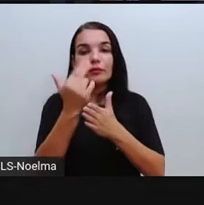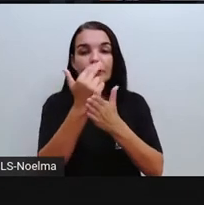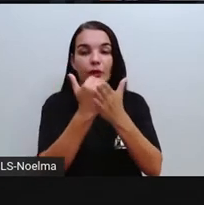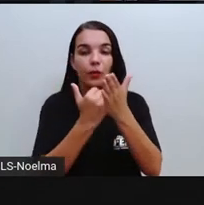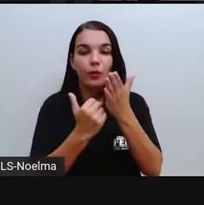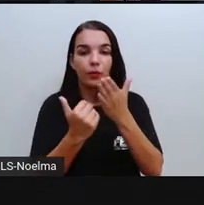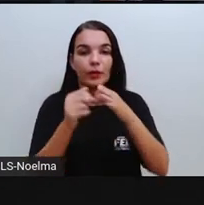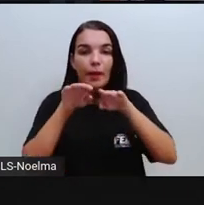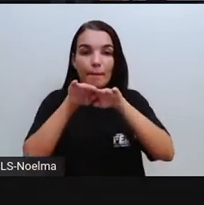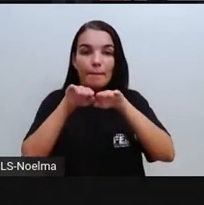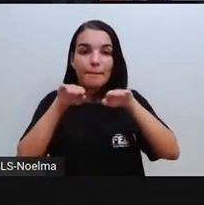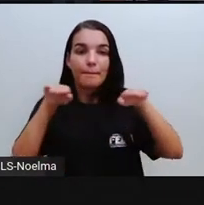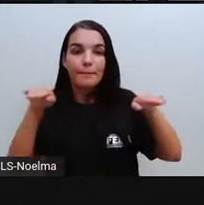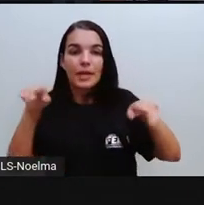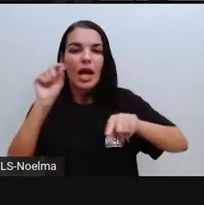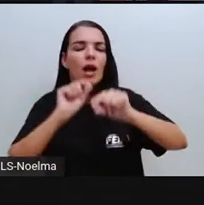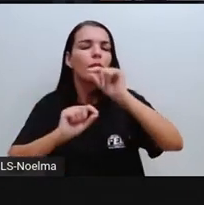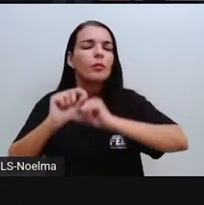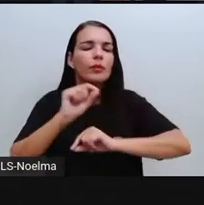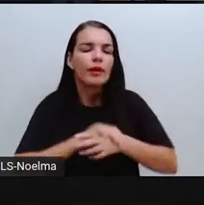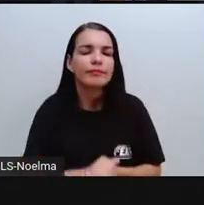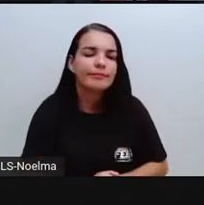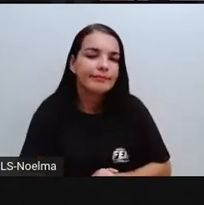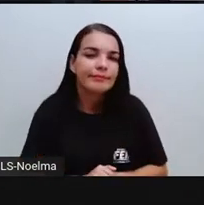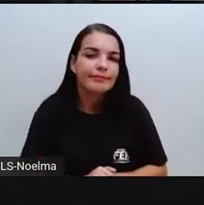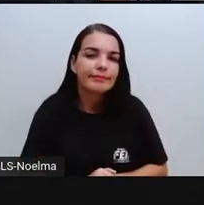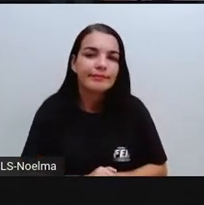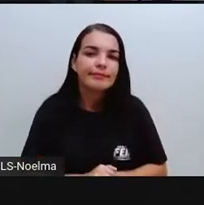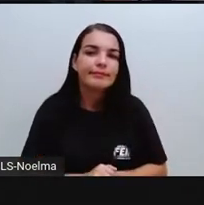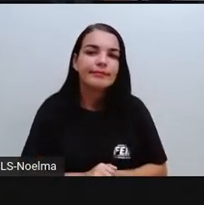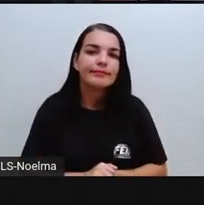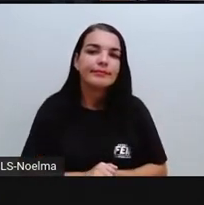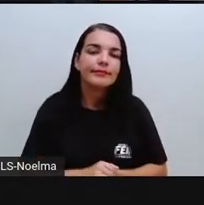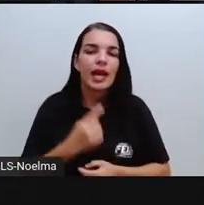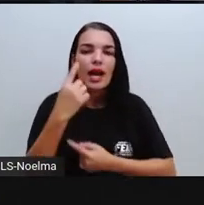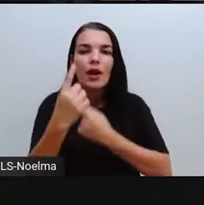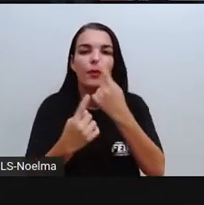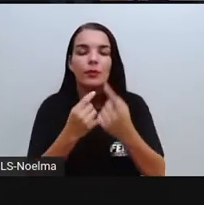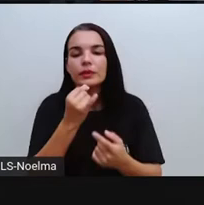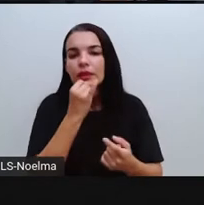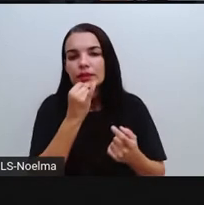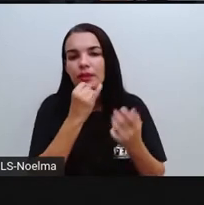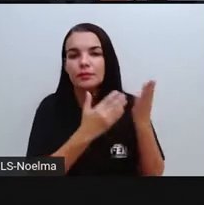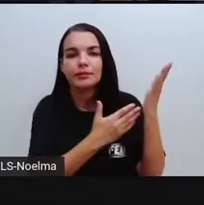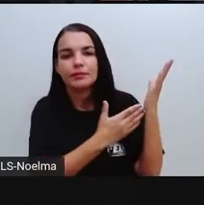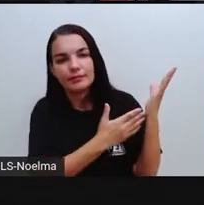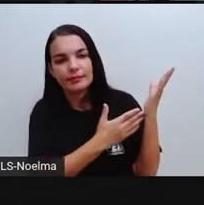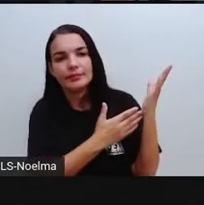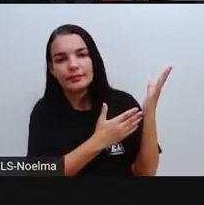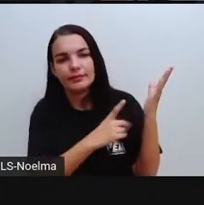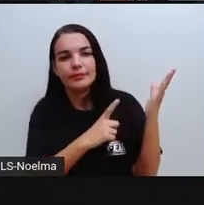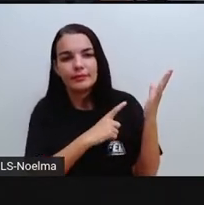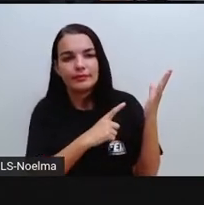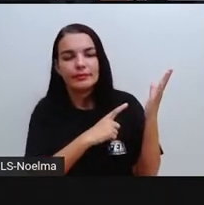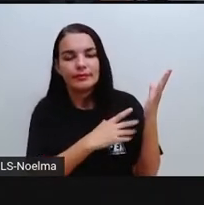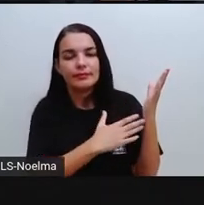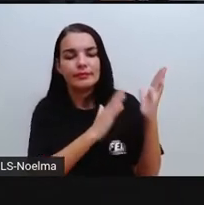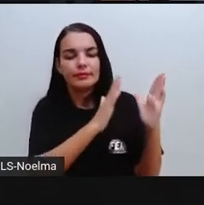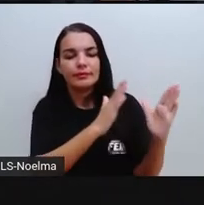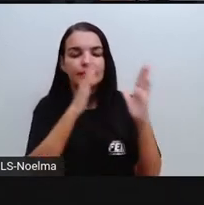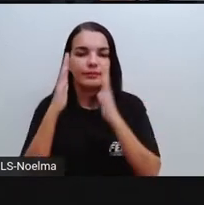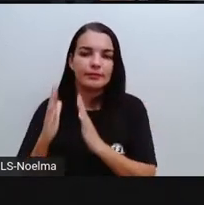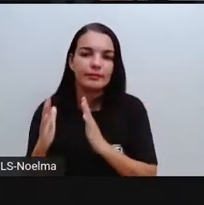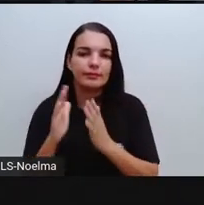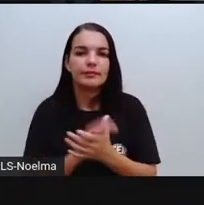planas. As figuras planas são alguns dos exemplos, né? Retângulo, quadrado, paralelogramo,